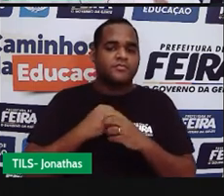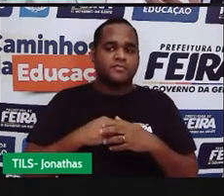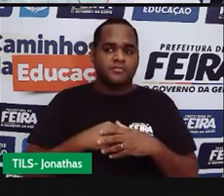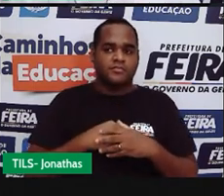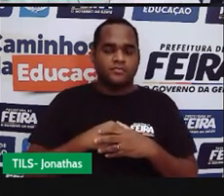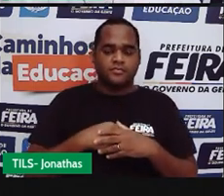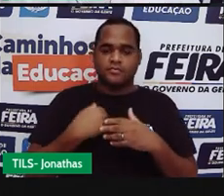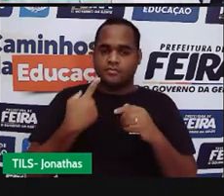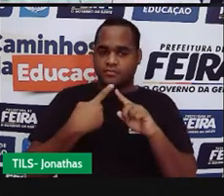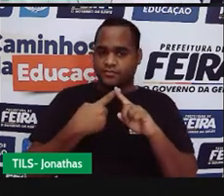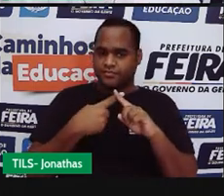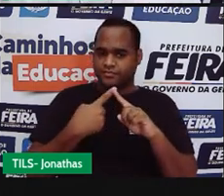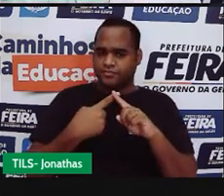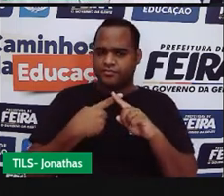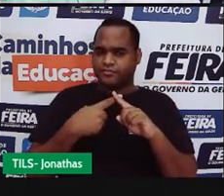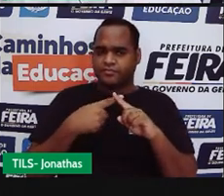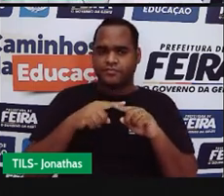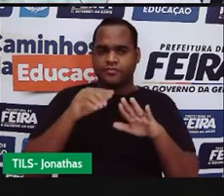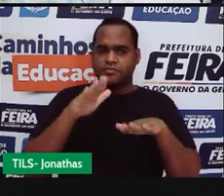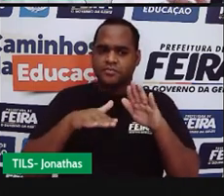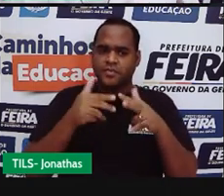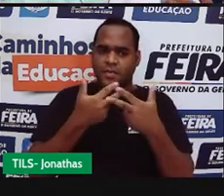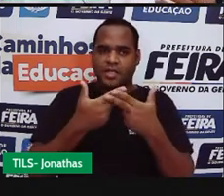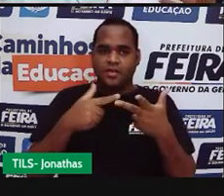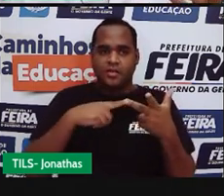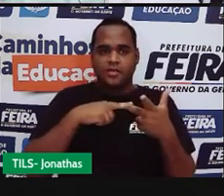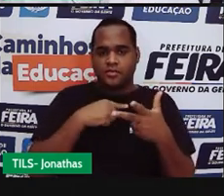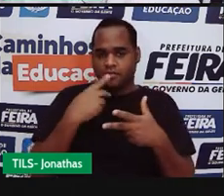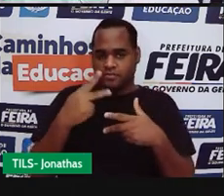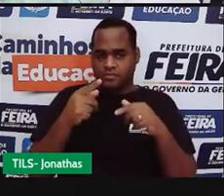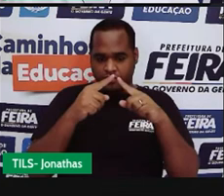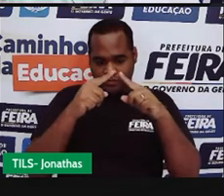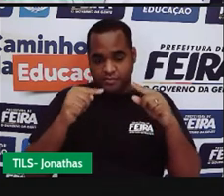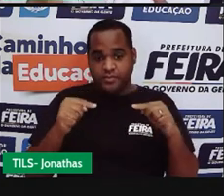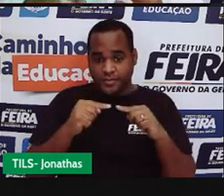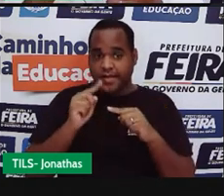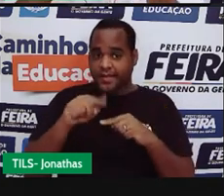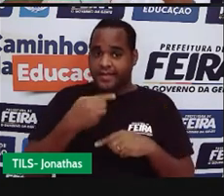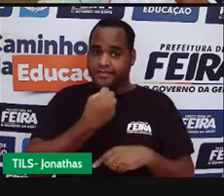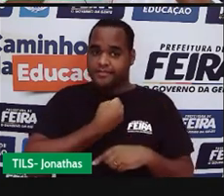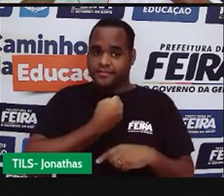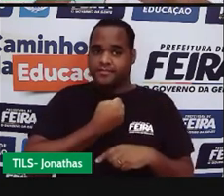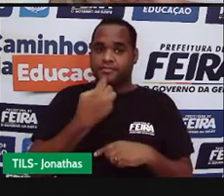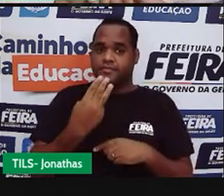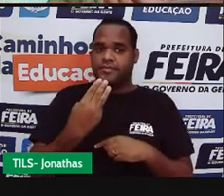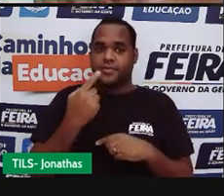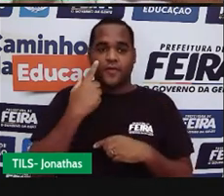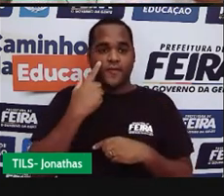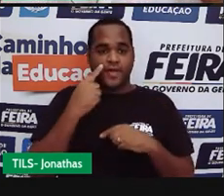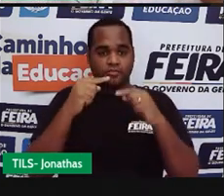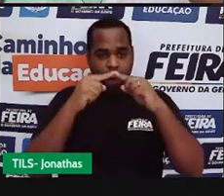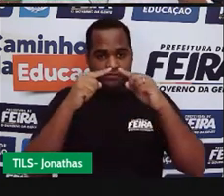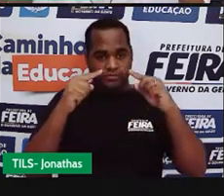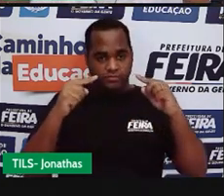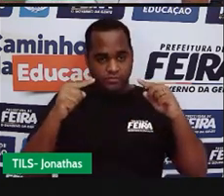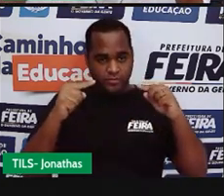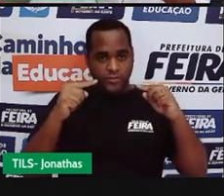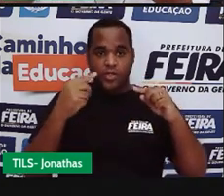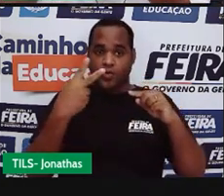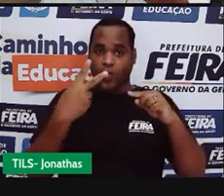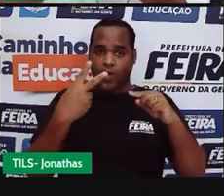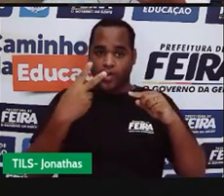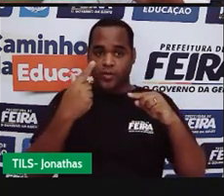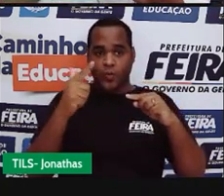Por que todas as possibilidades? Porque o triângulo tem três lados. Então você faz com dois, depois